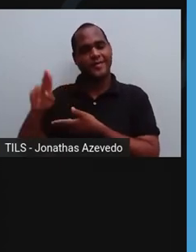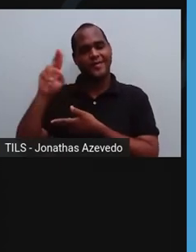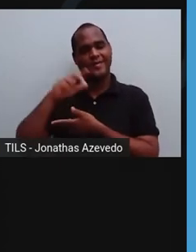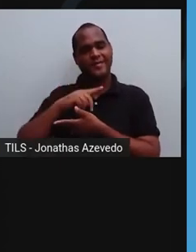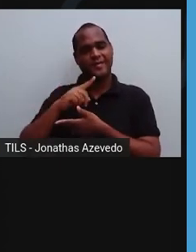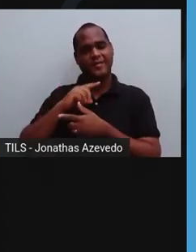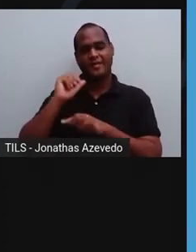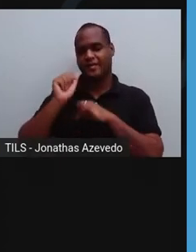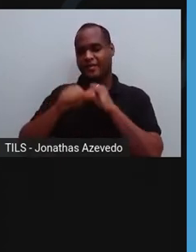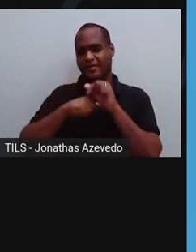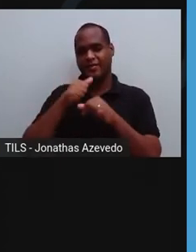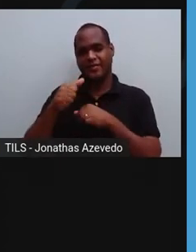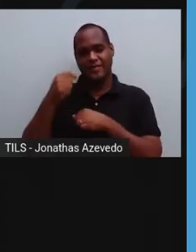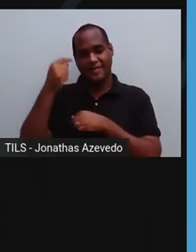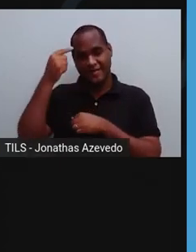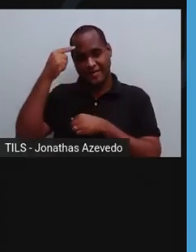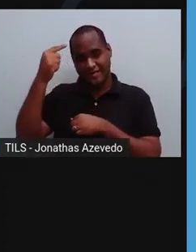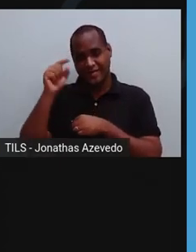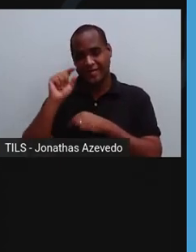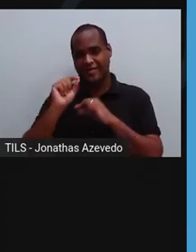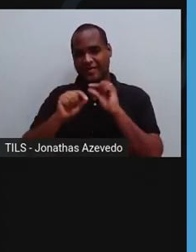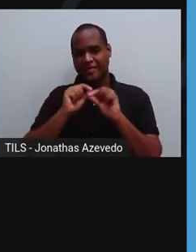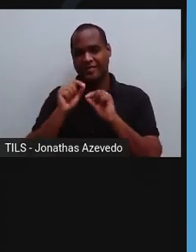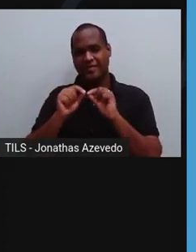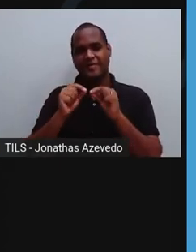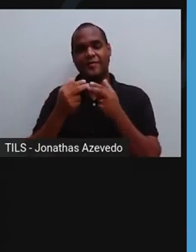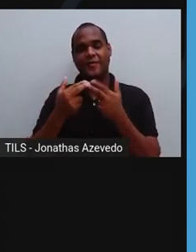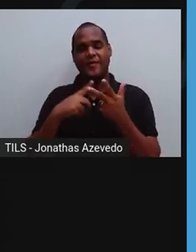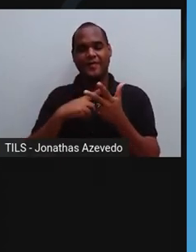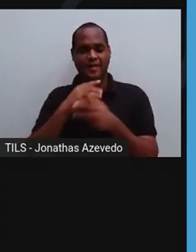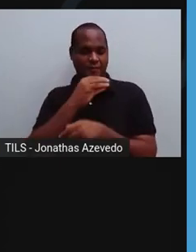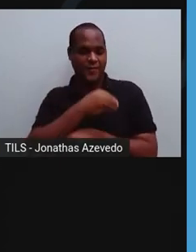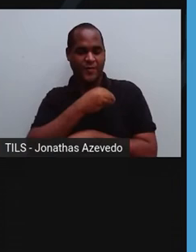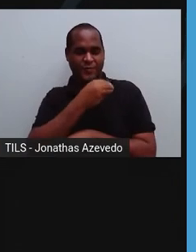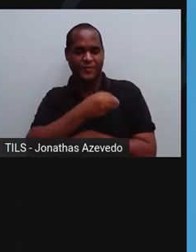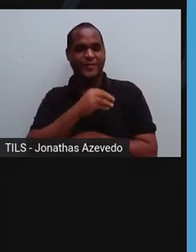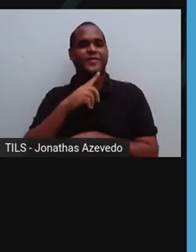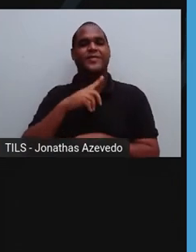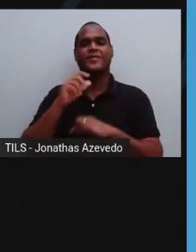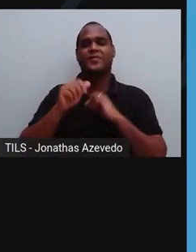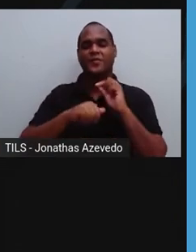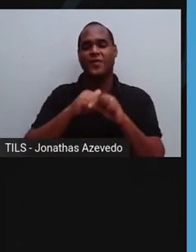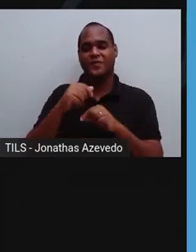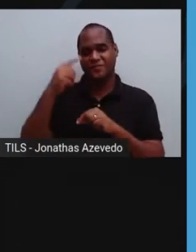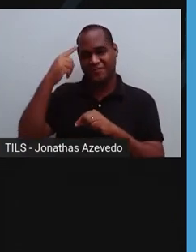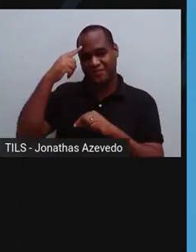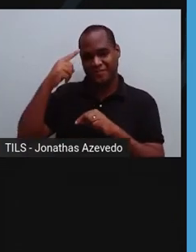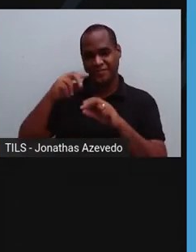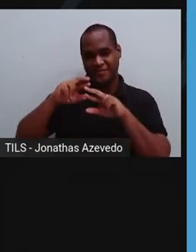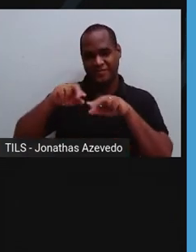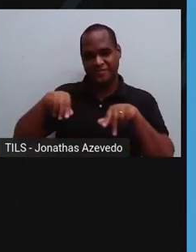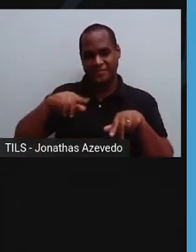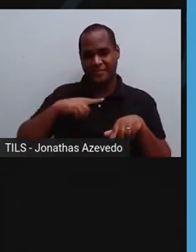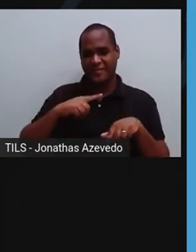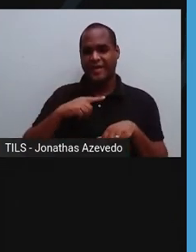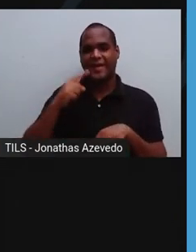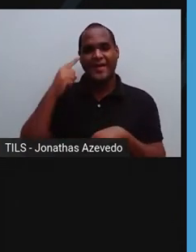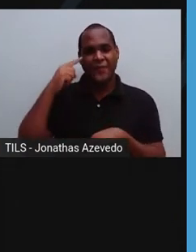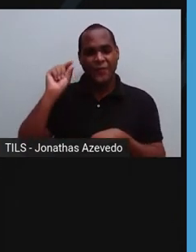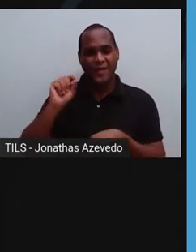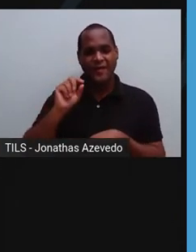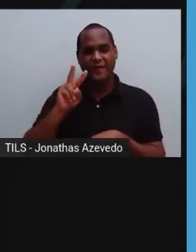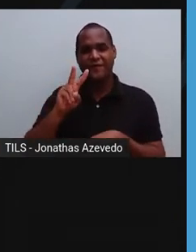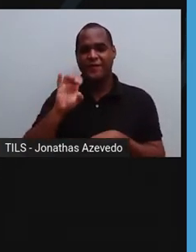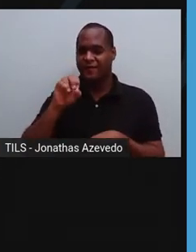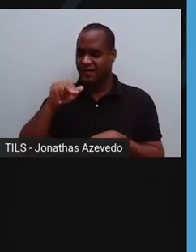do álcool etílico em ácido acético, formando o famoso e queridinho vinagre. Pois